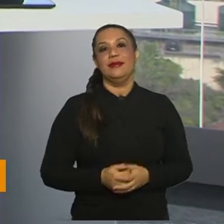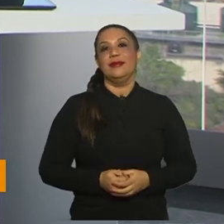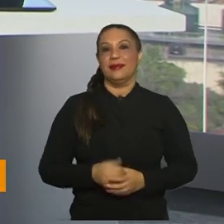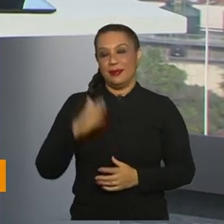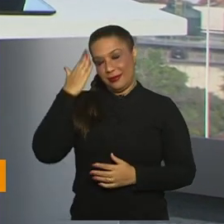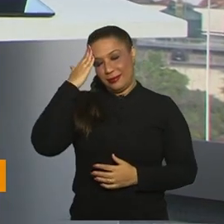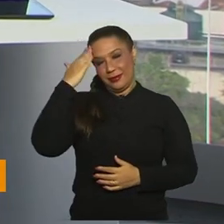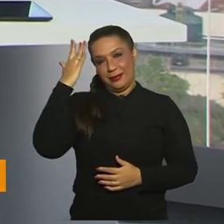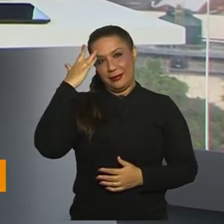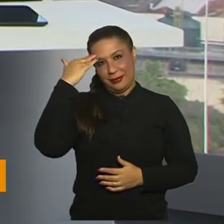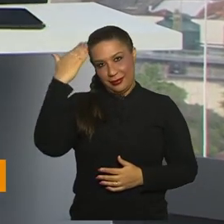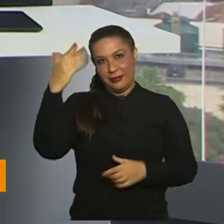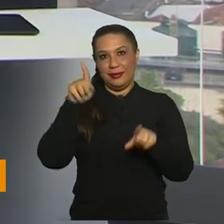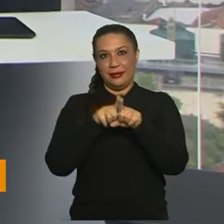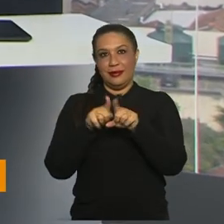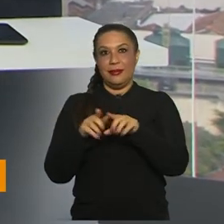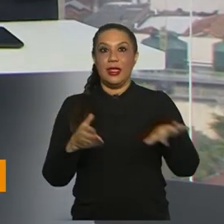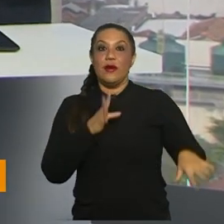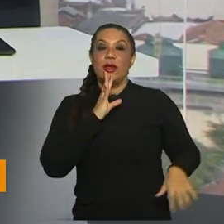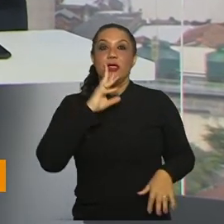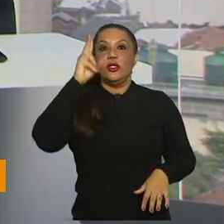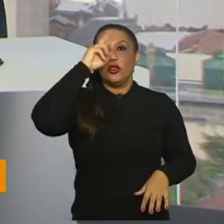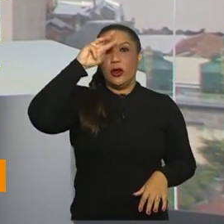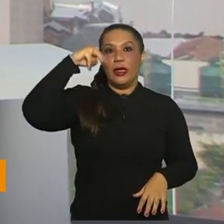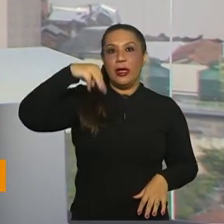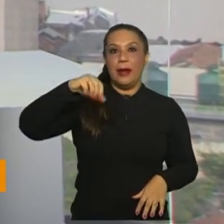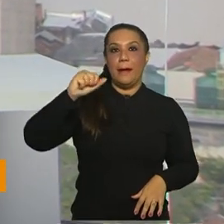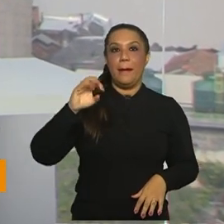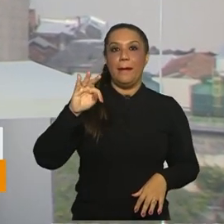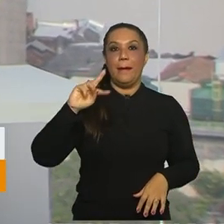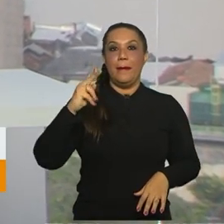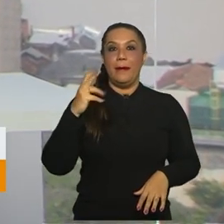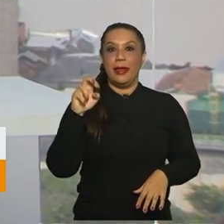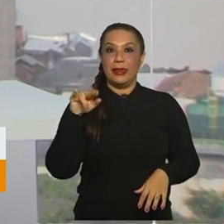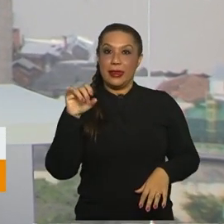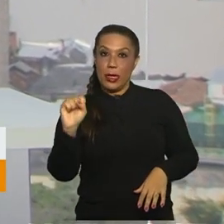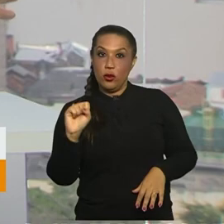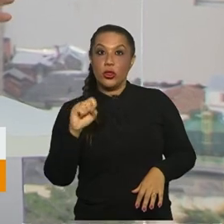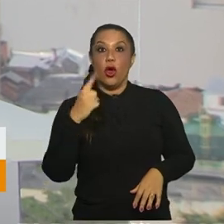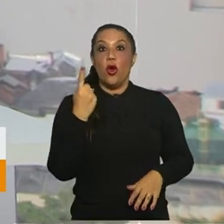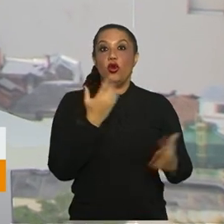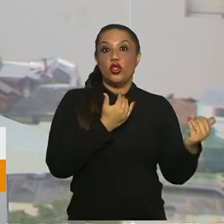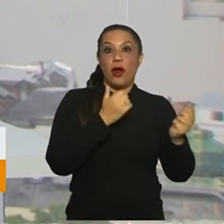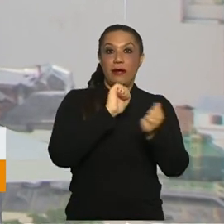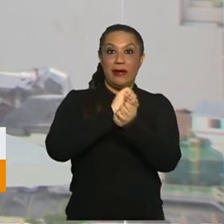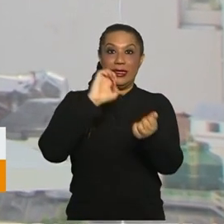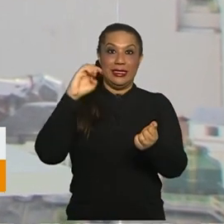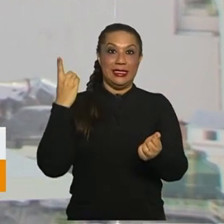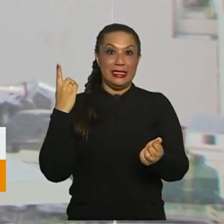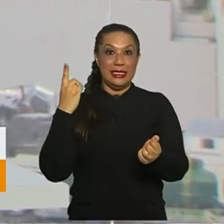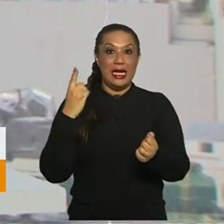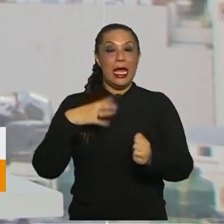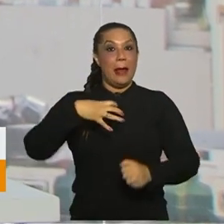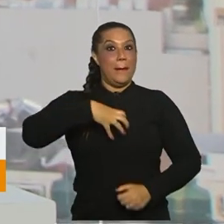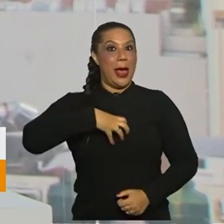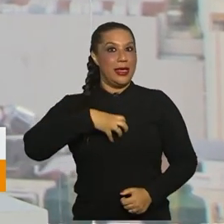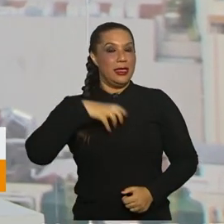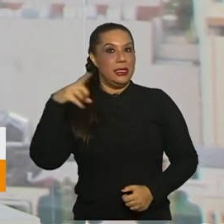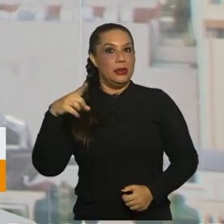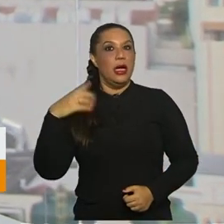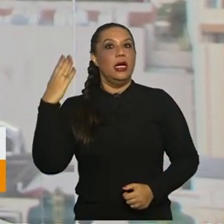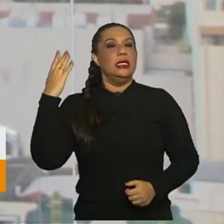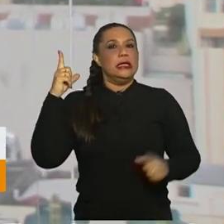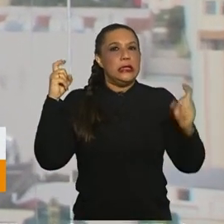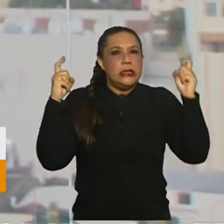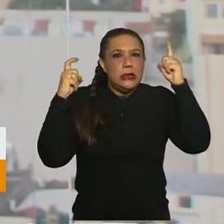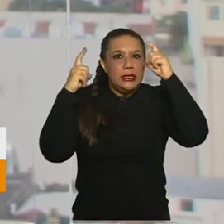Vamos conhecer agora a história do Matheus Silva, um jovem quilombola de Feira de Santana, na Bahia, que